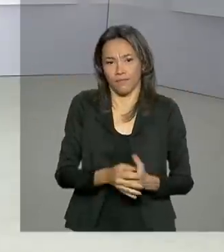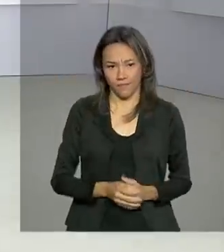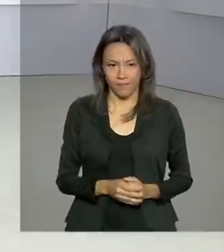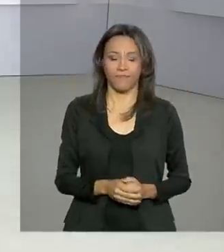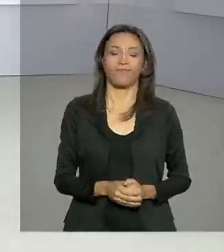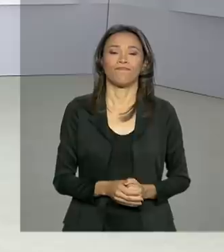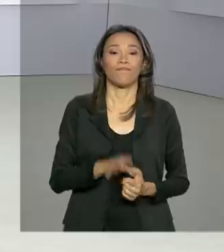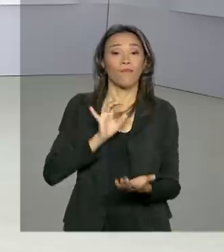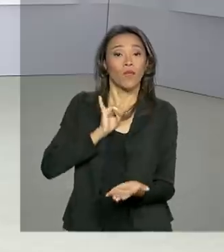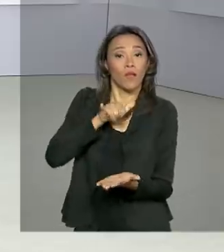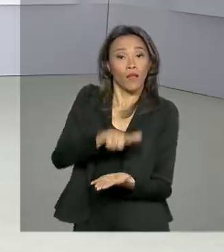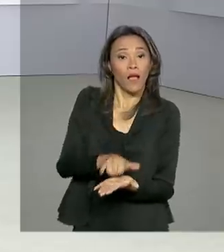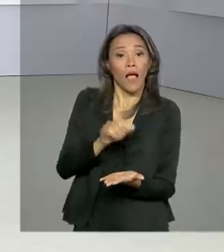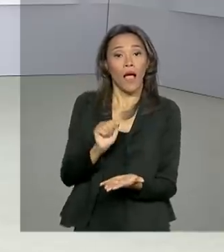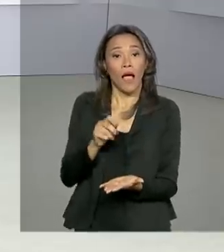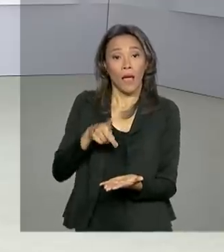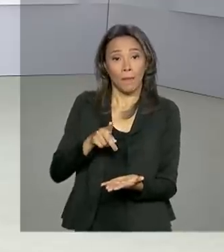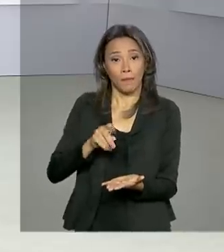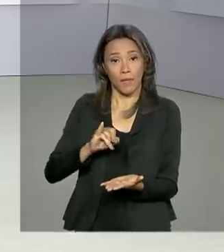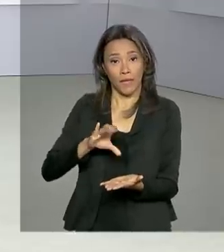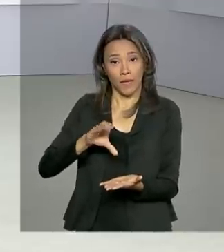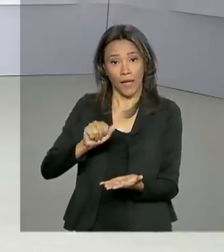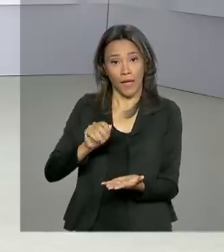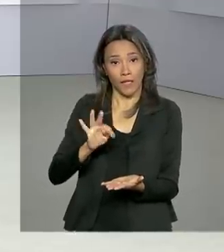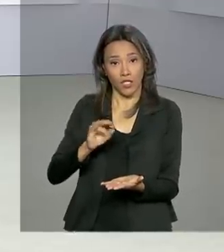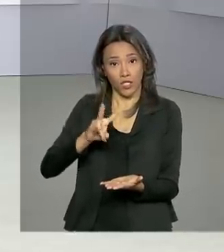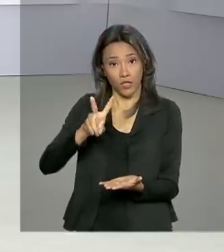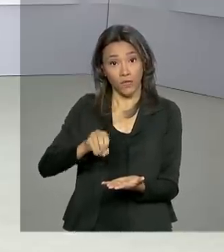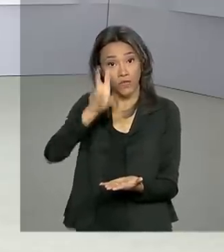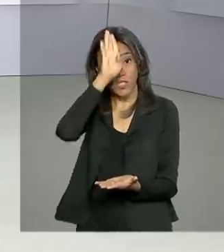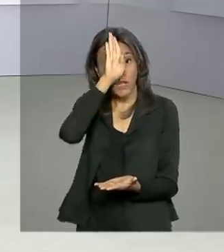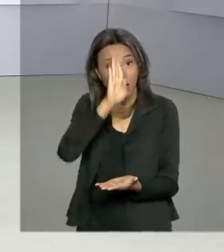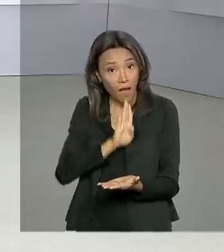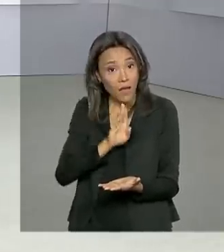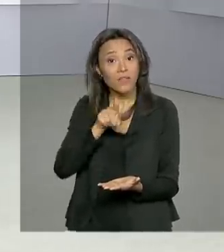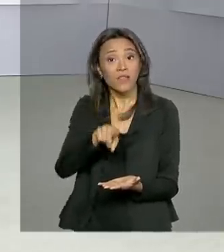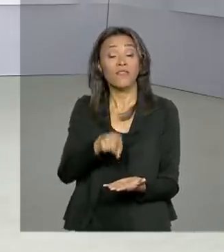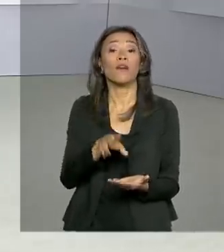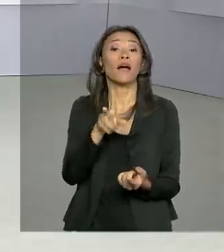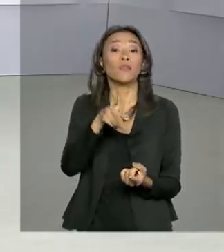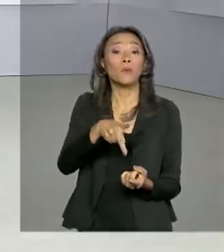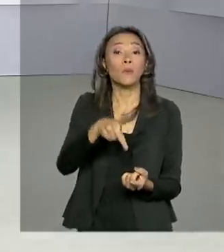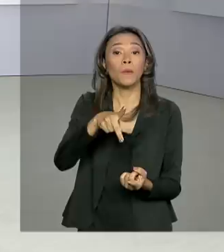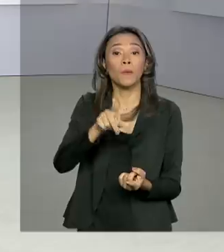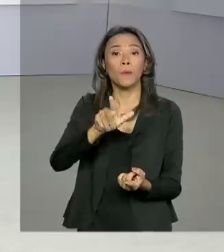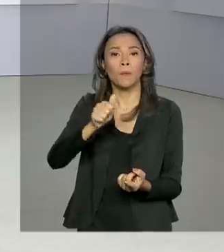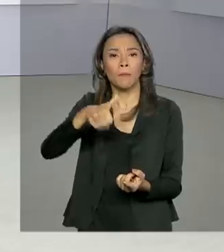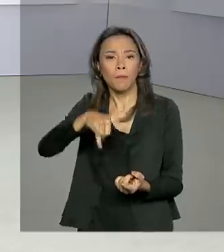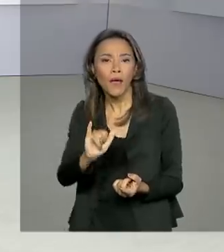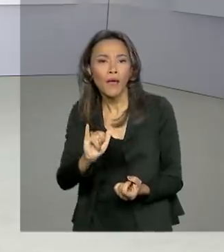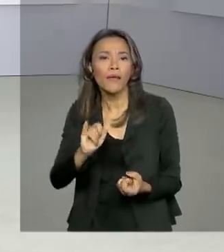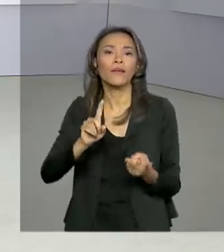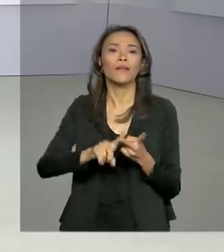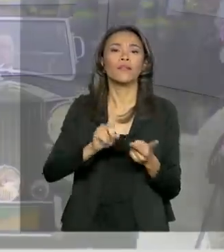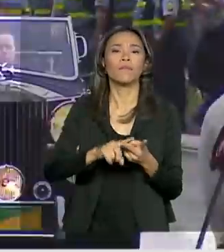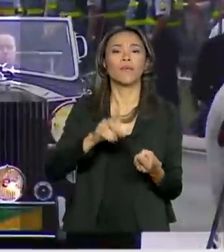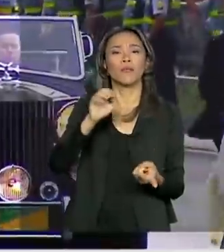O aplicativo é de graça e vai estar disponível nas plataformas Play Store e Apple Store.